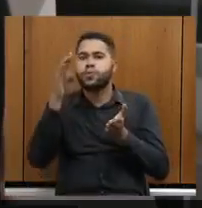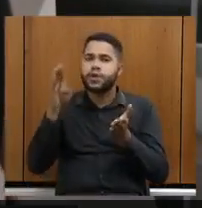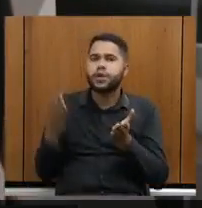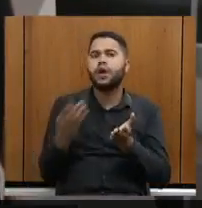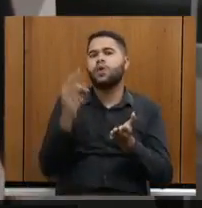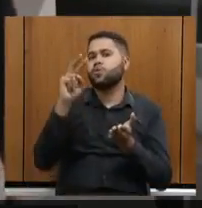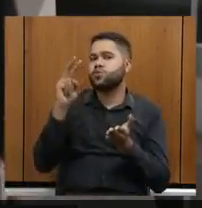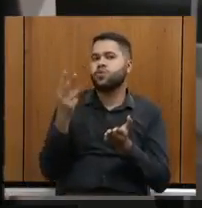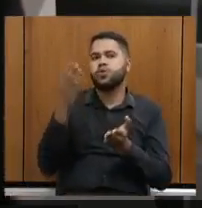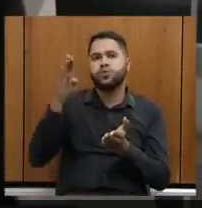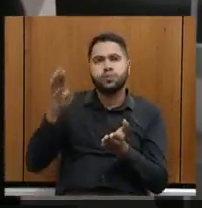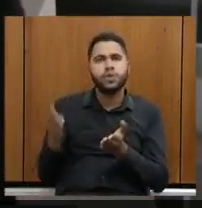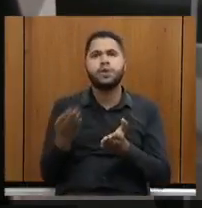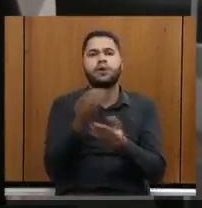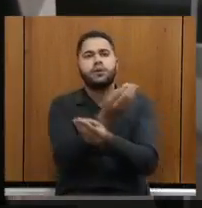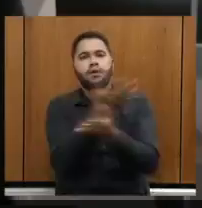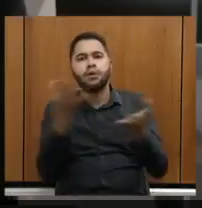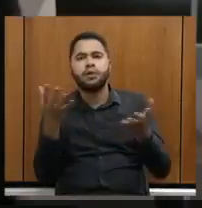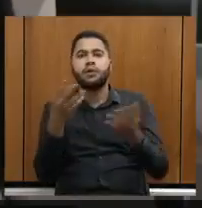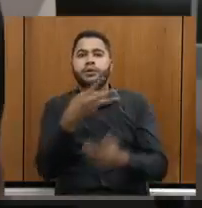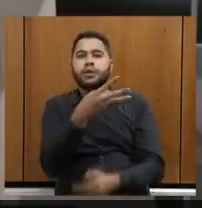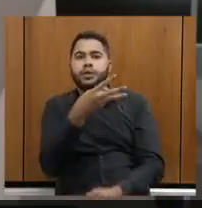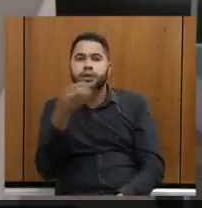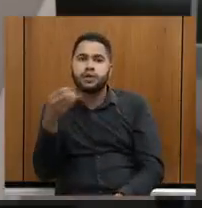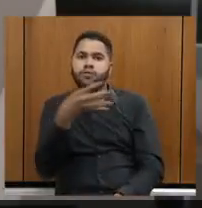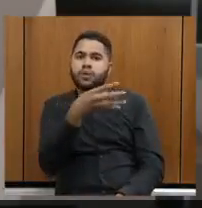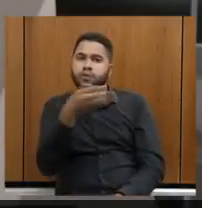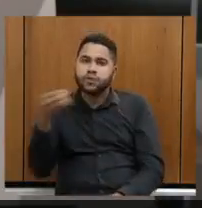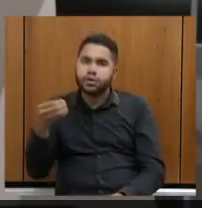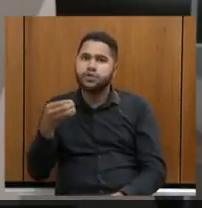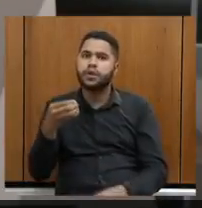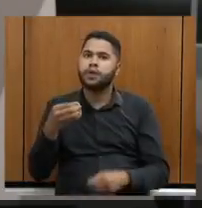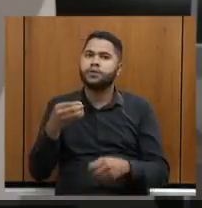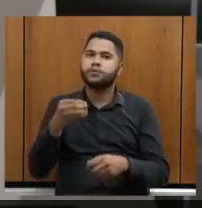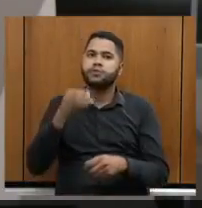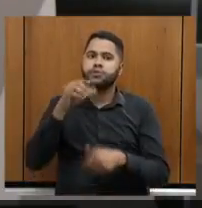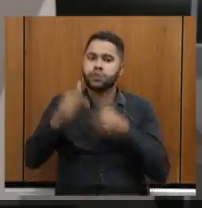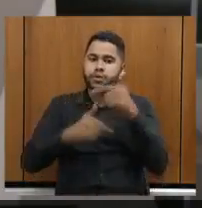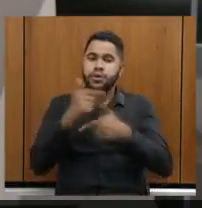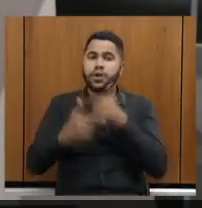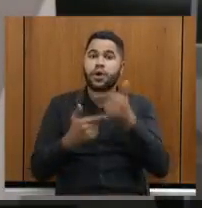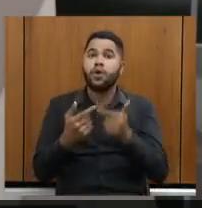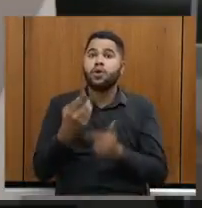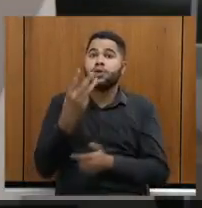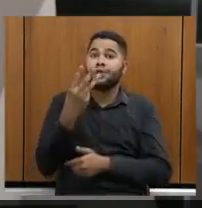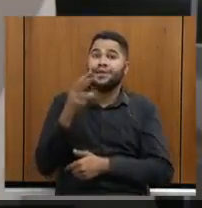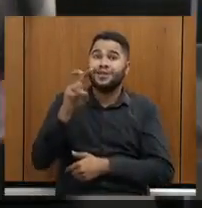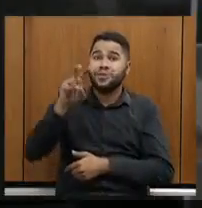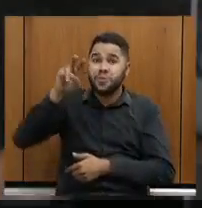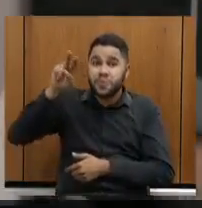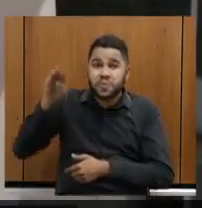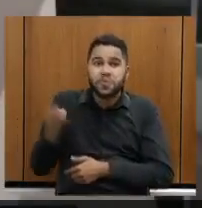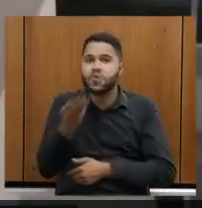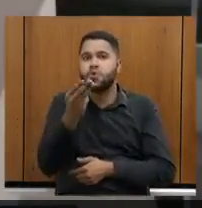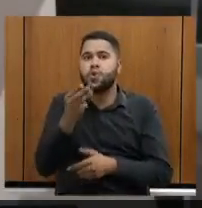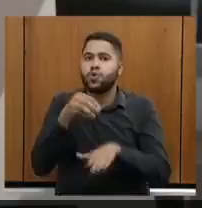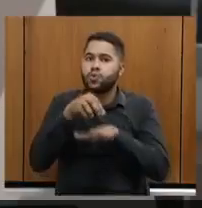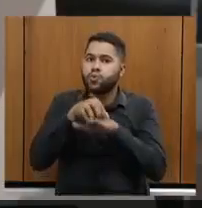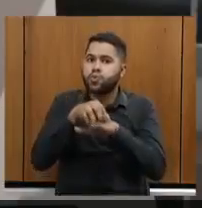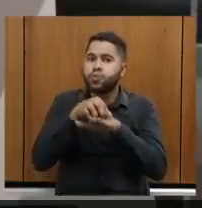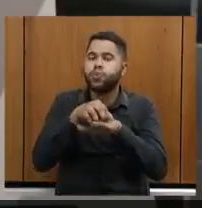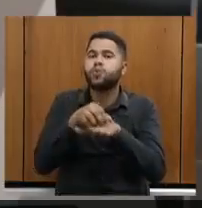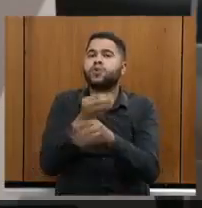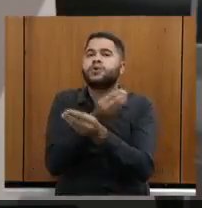gerando 300, 400 empregos. Olhem que nós investimos 35 milhões de reais no turismo